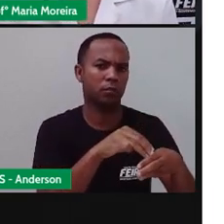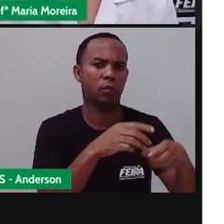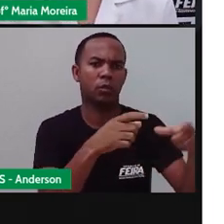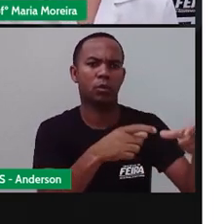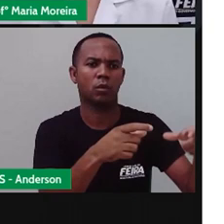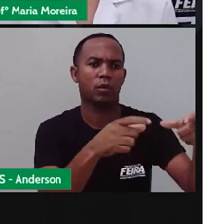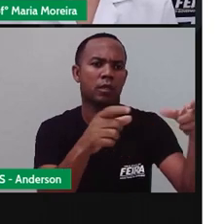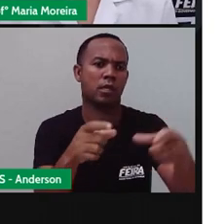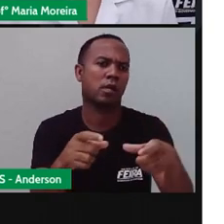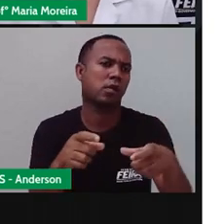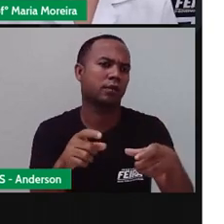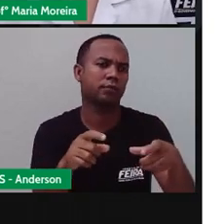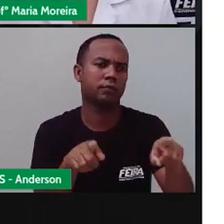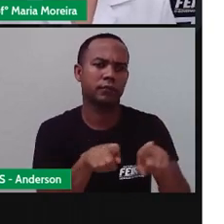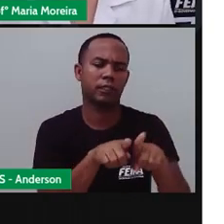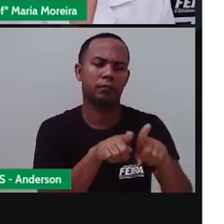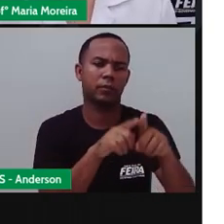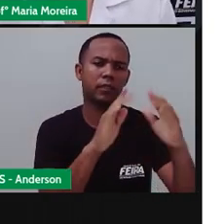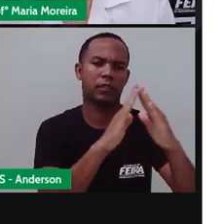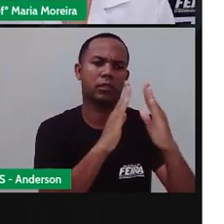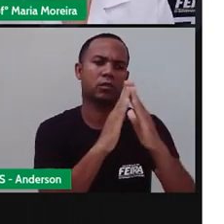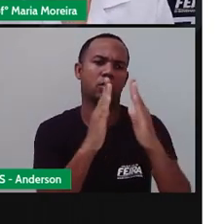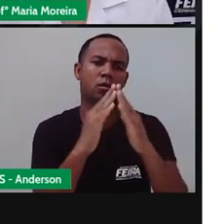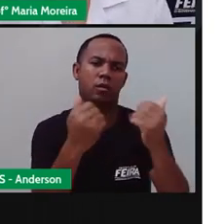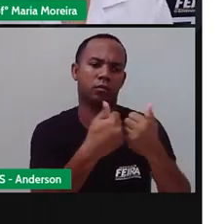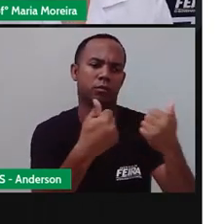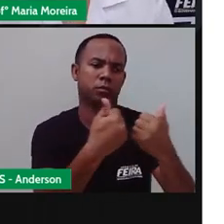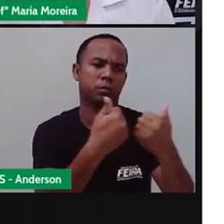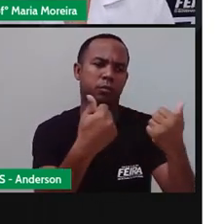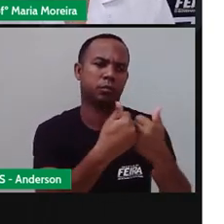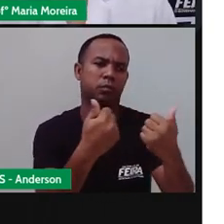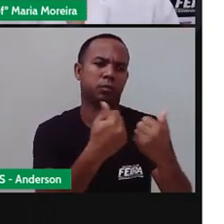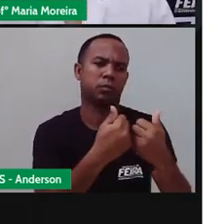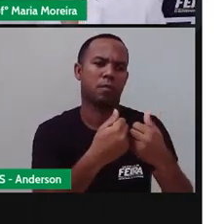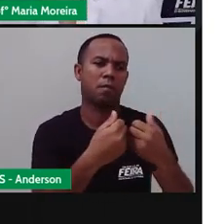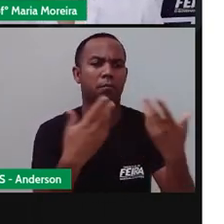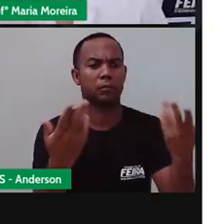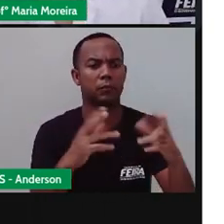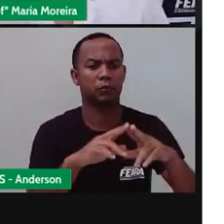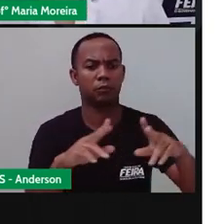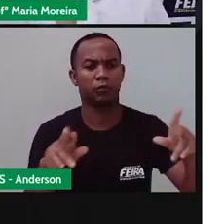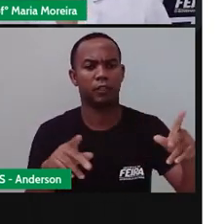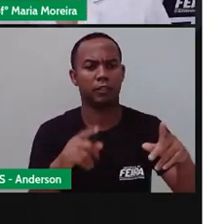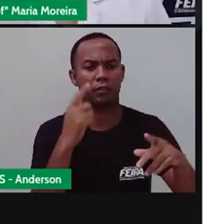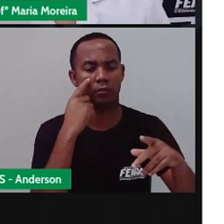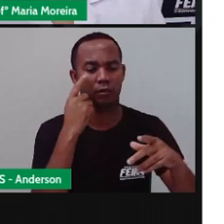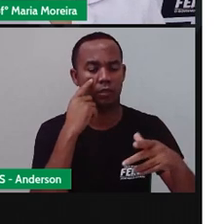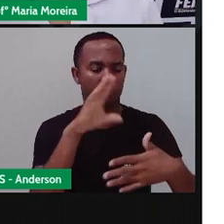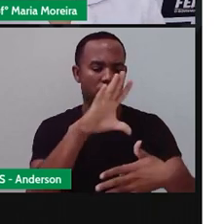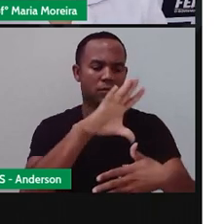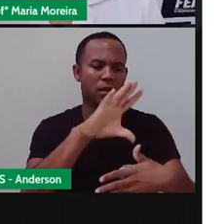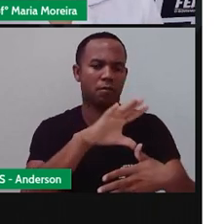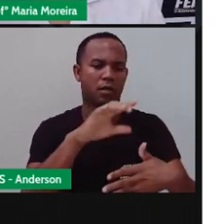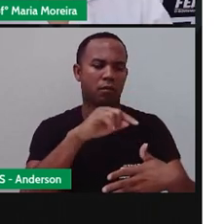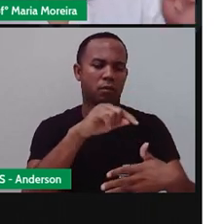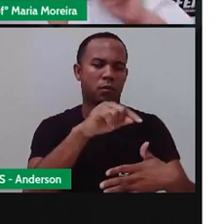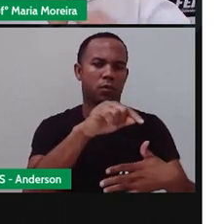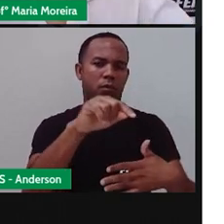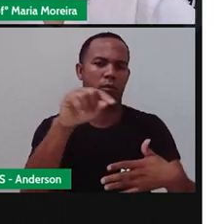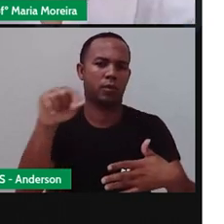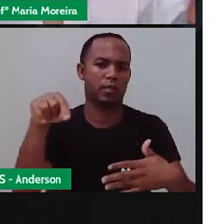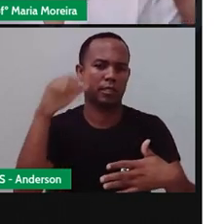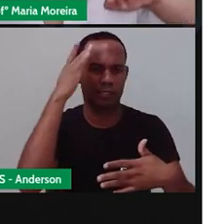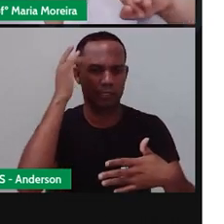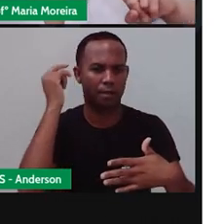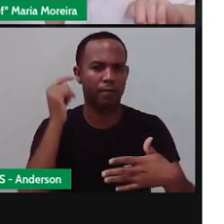institutos federais e vou colocar o quê? Escolas privadas. Então, vai ser o quê? A minha legenda. Para você saber, né,